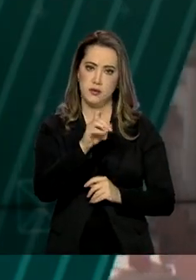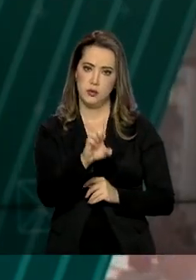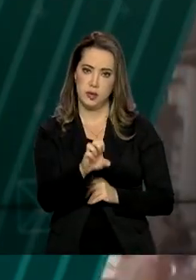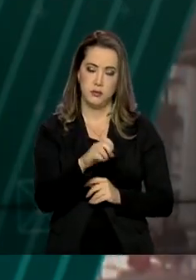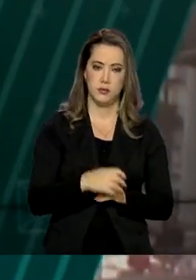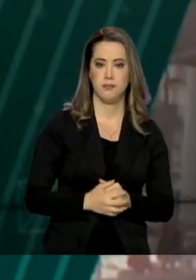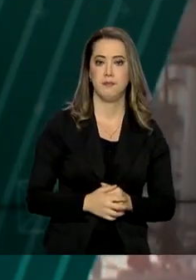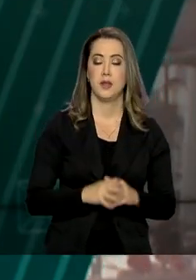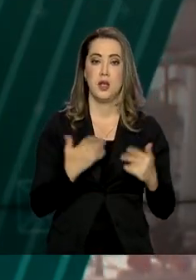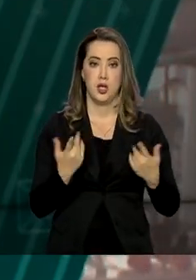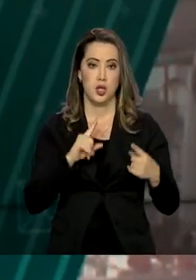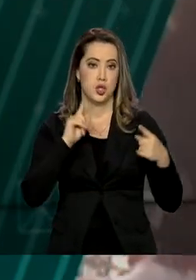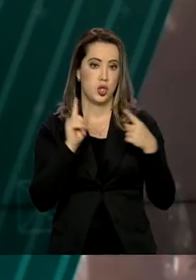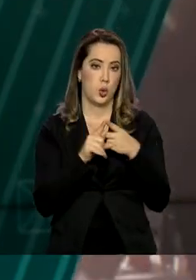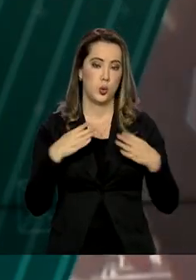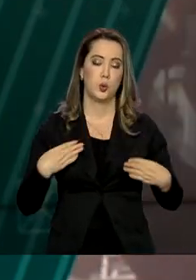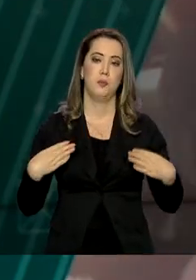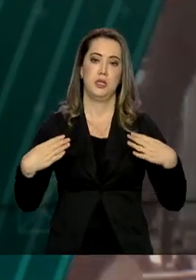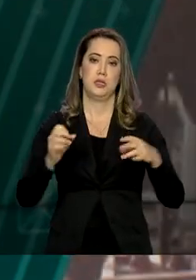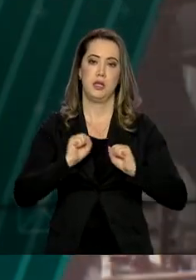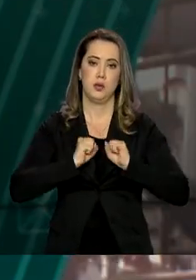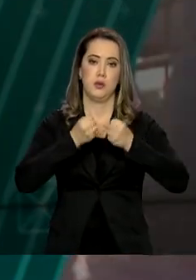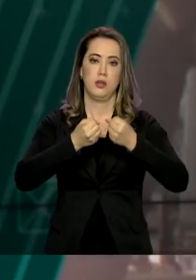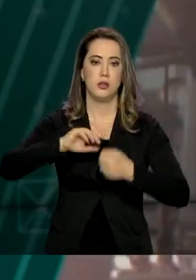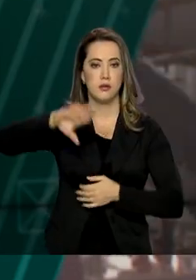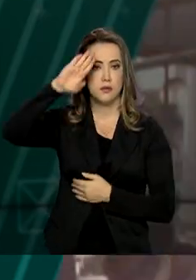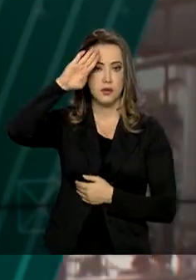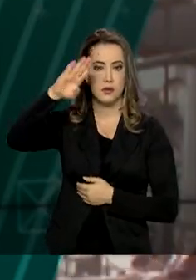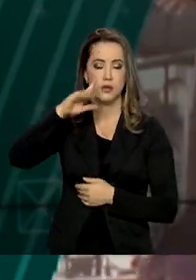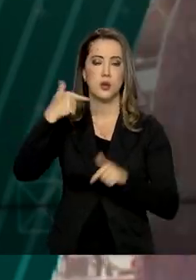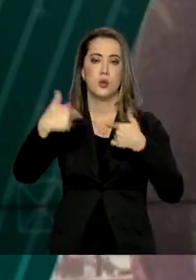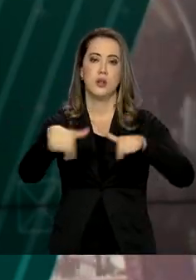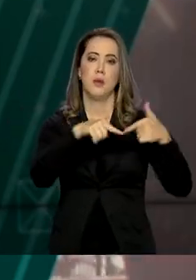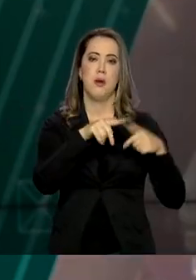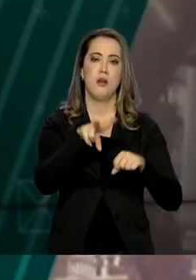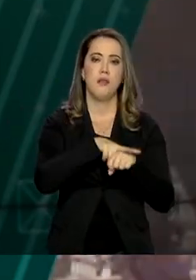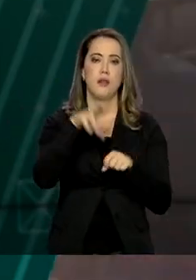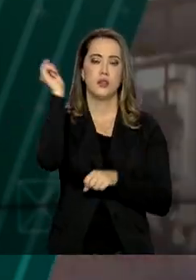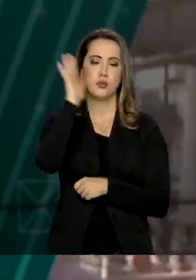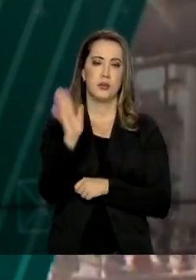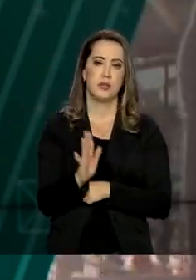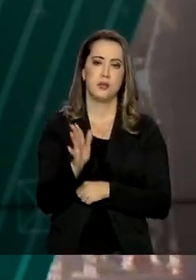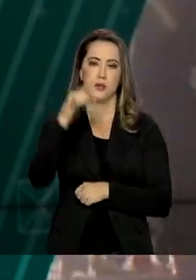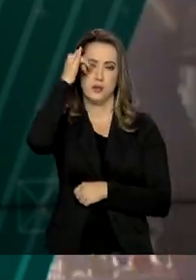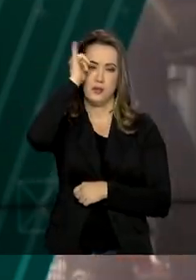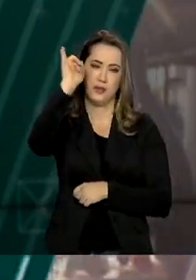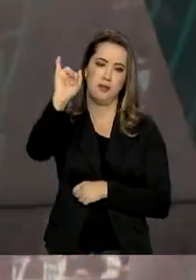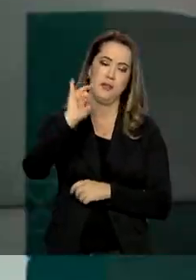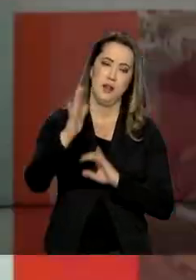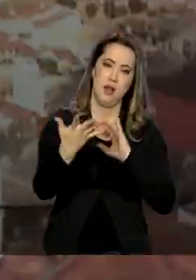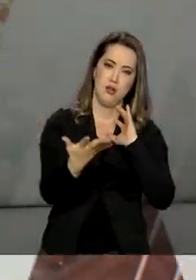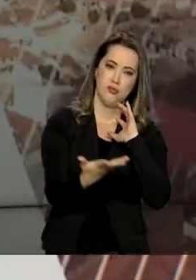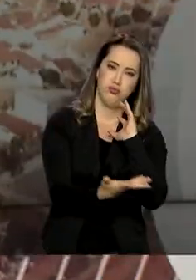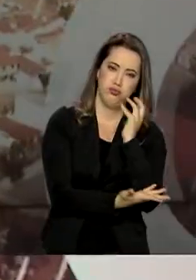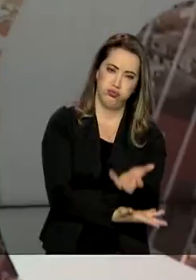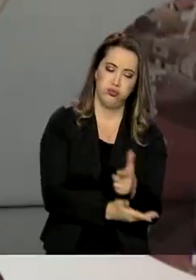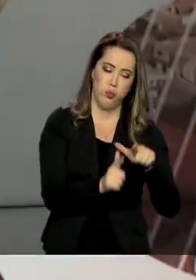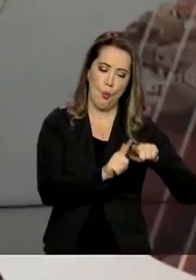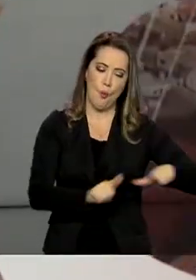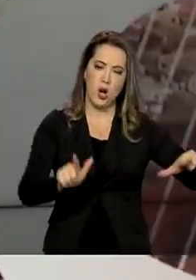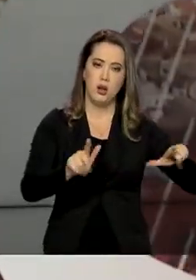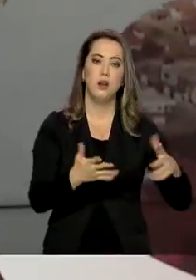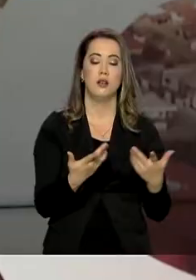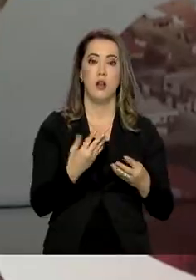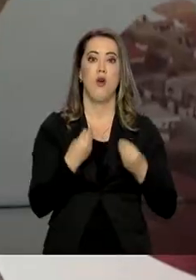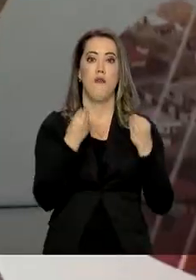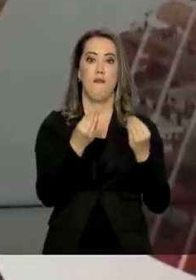Espaciais. Segundo o Ministério da Defesa, a Operação Verde Brasil 2, de combate ao desmatamento na Amazônia, aplicou mais de 3